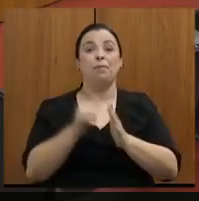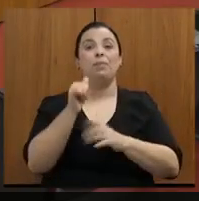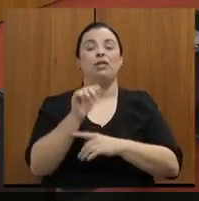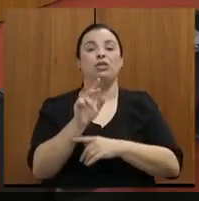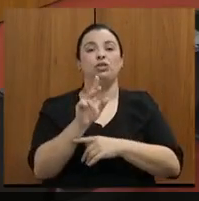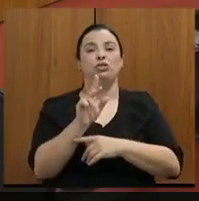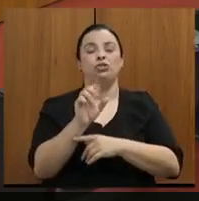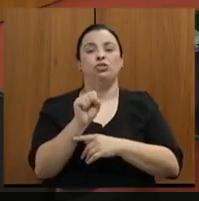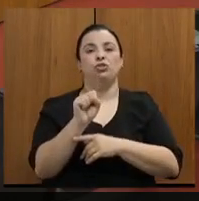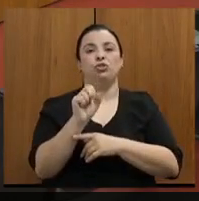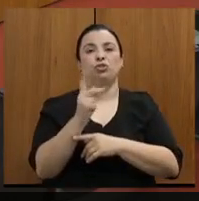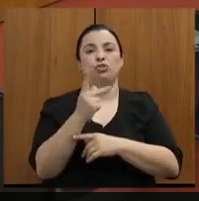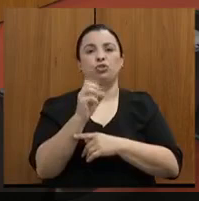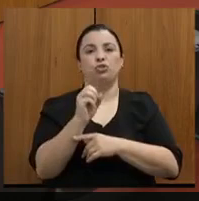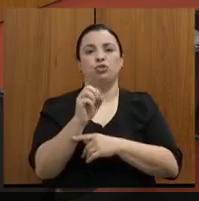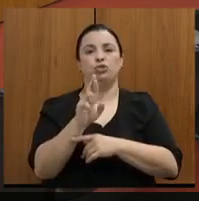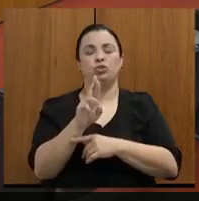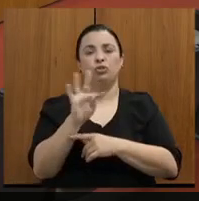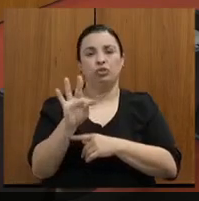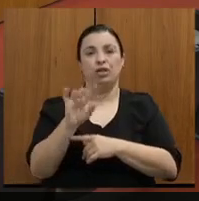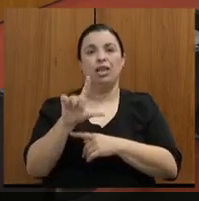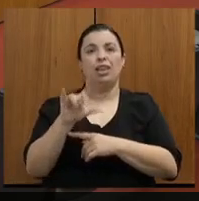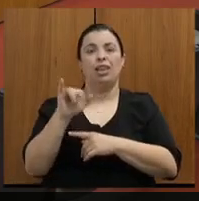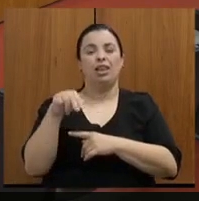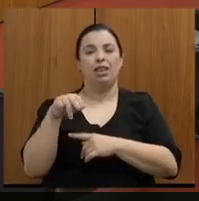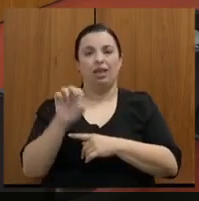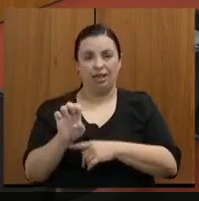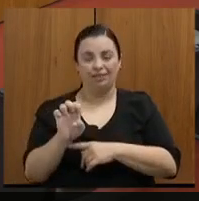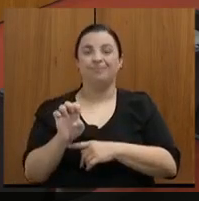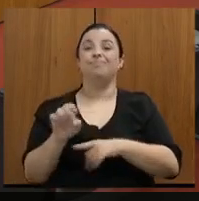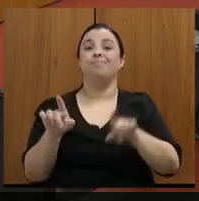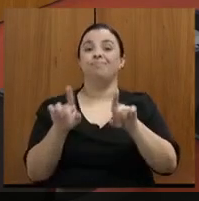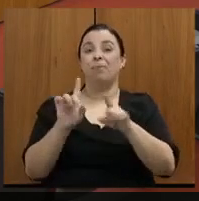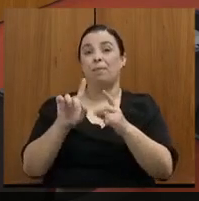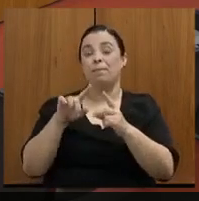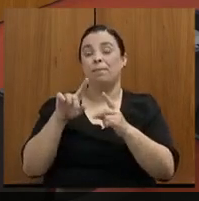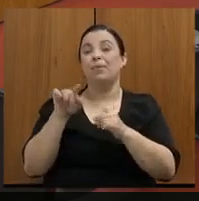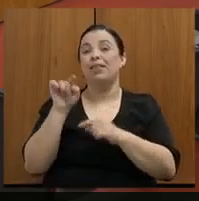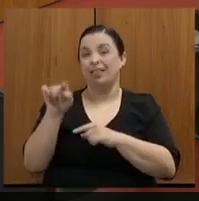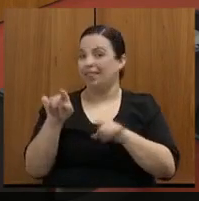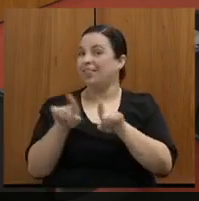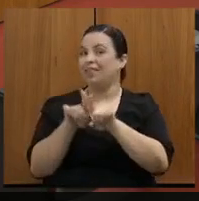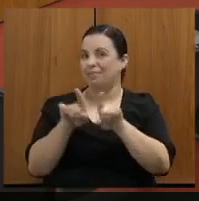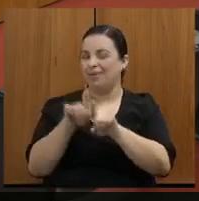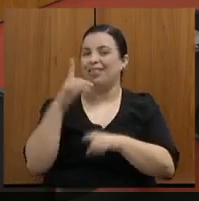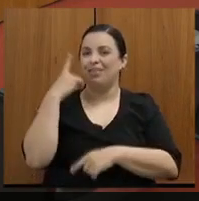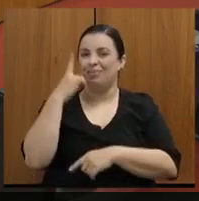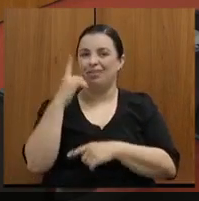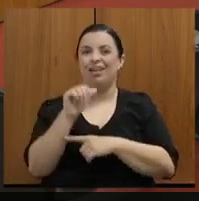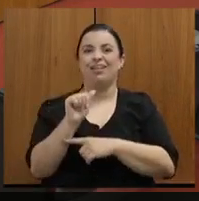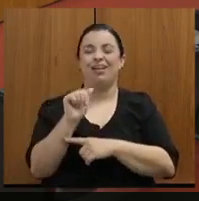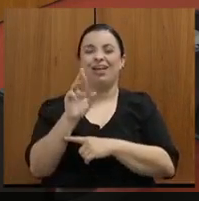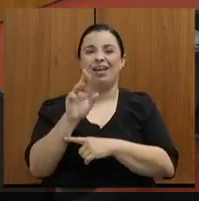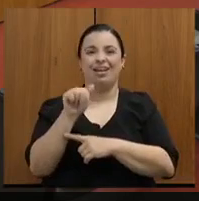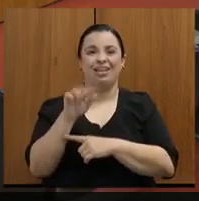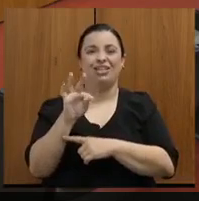E eu queria dizer, deputado Arantes, que tem papel nisso aí também, porque ele veio discutir a questão